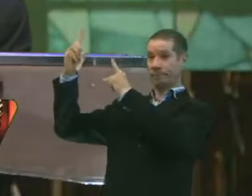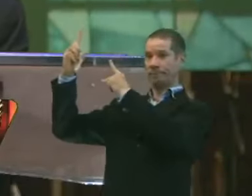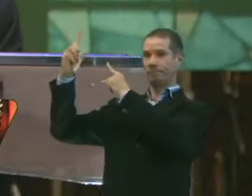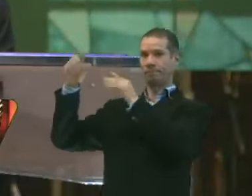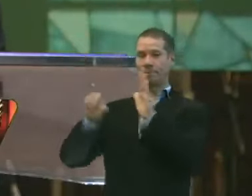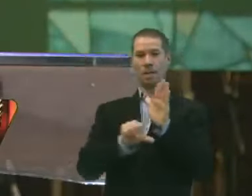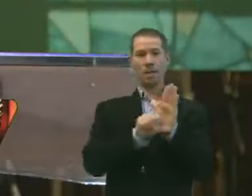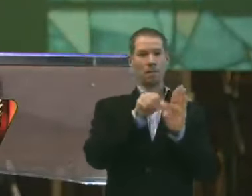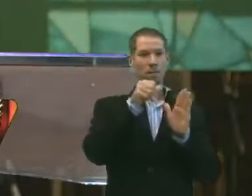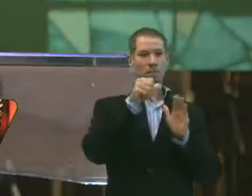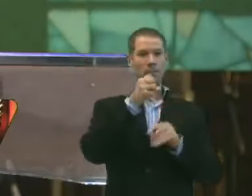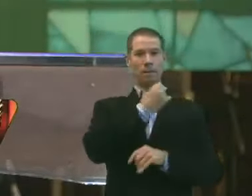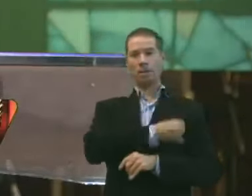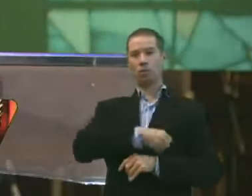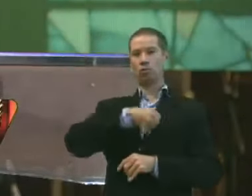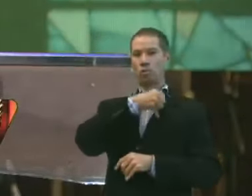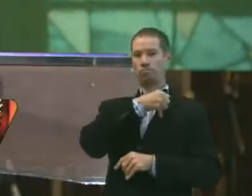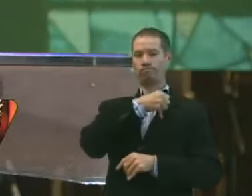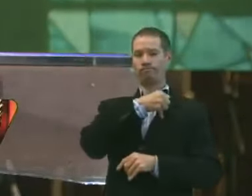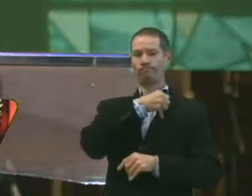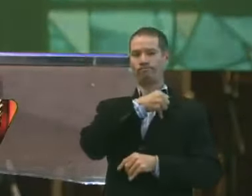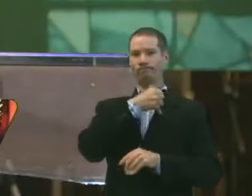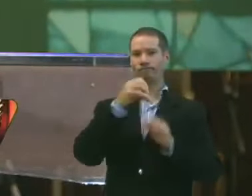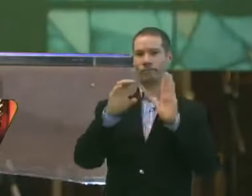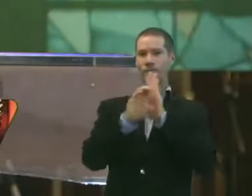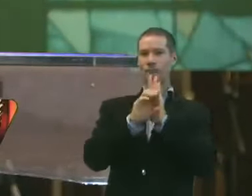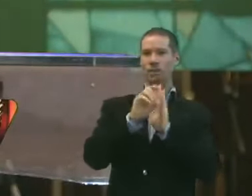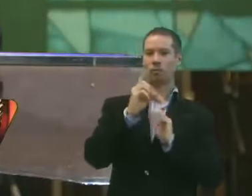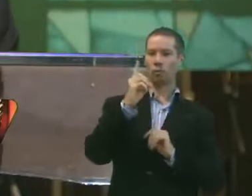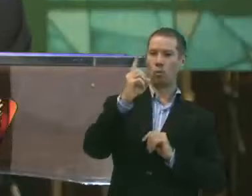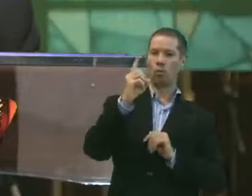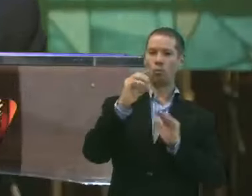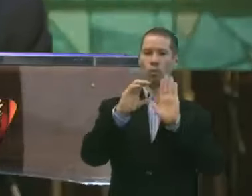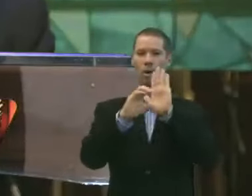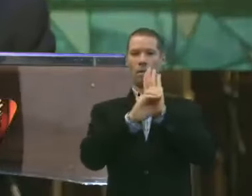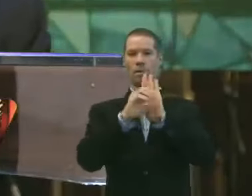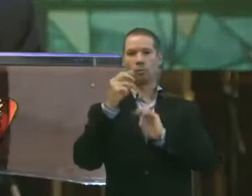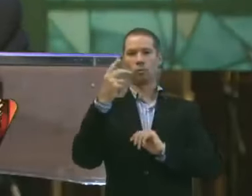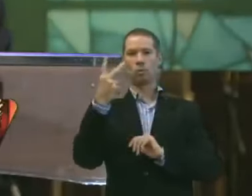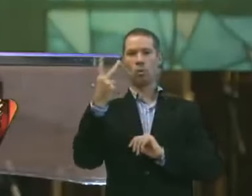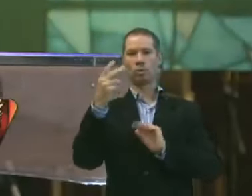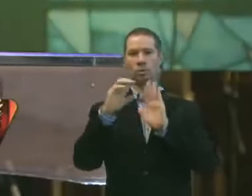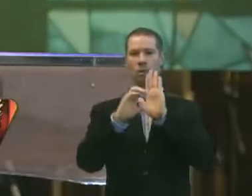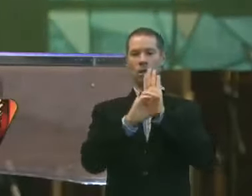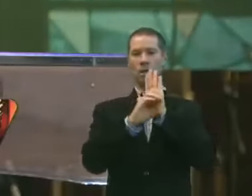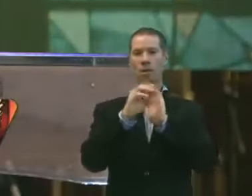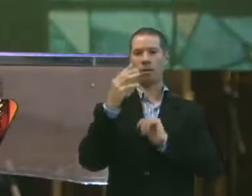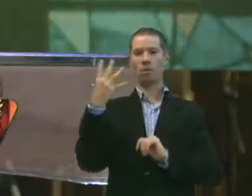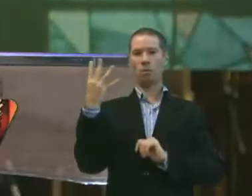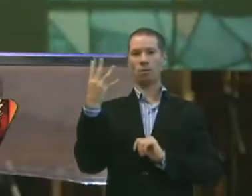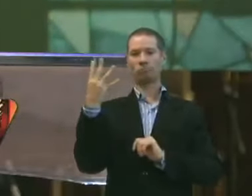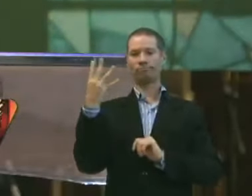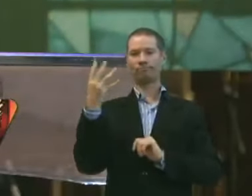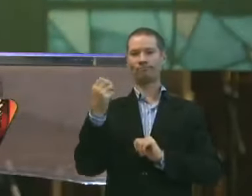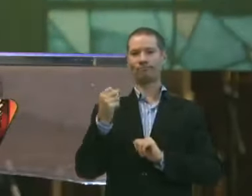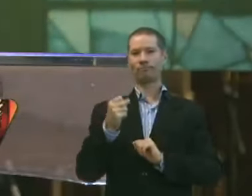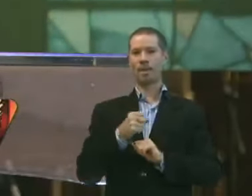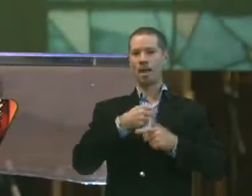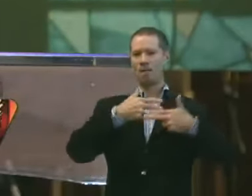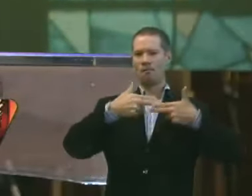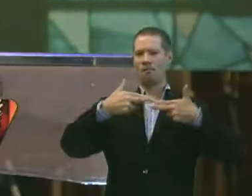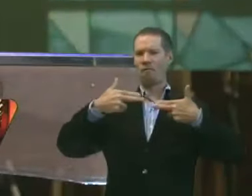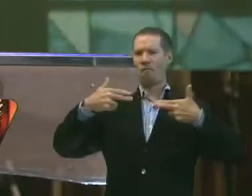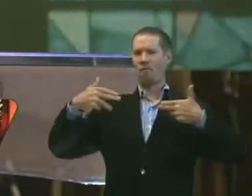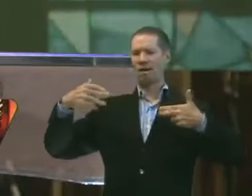Primeiro João vai nos falar sobre isso. Capítulo 1. Capítulo 2. Capítulo 4. Ele vai falar várias